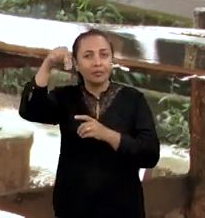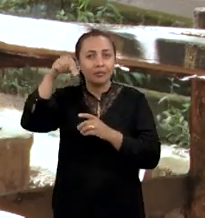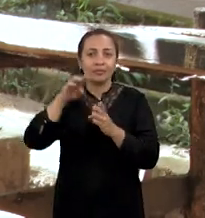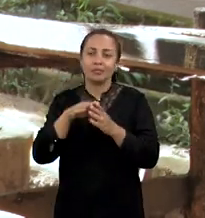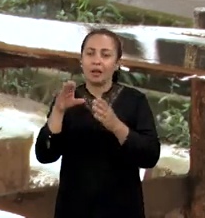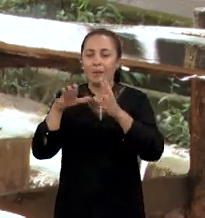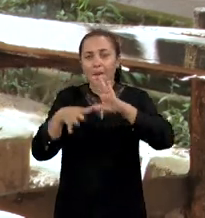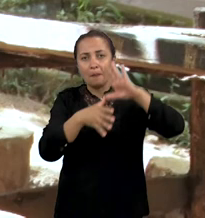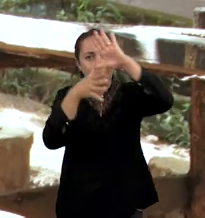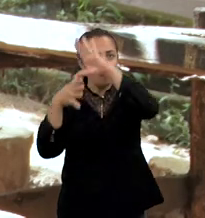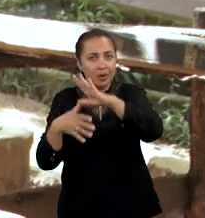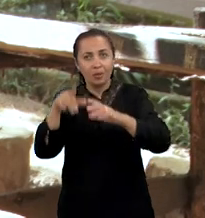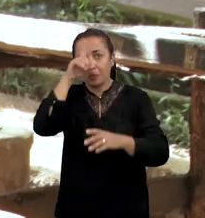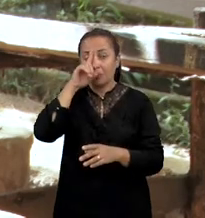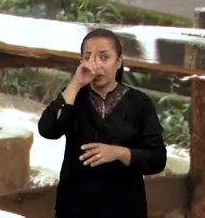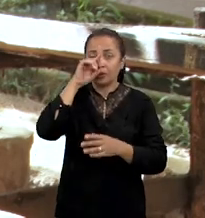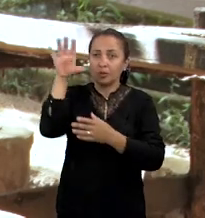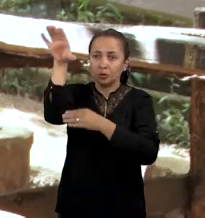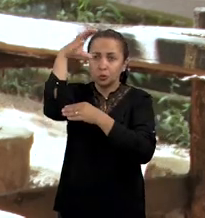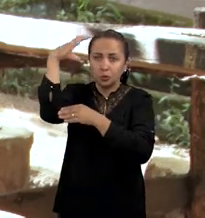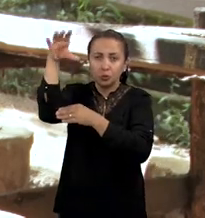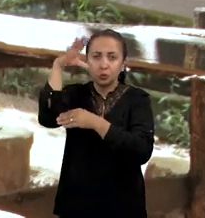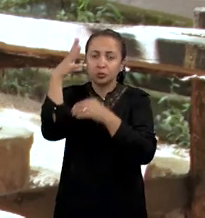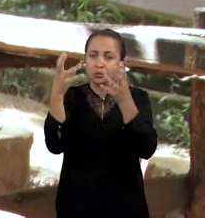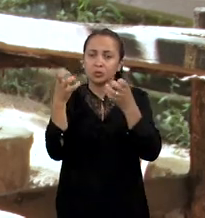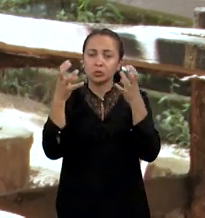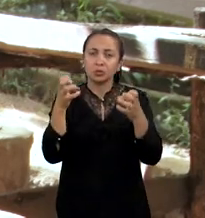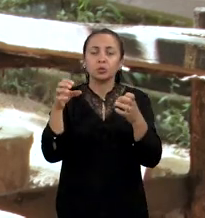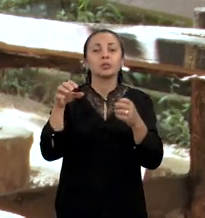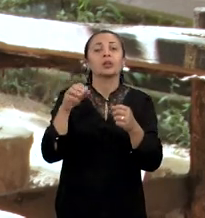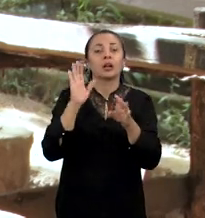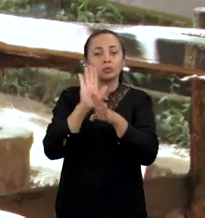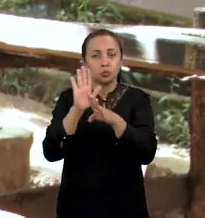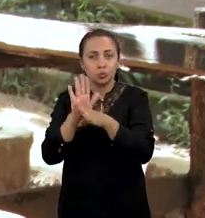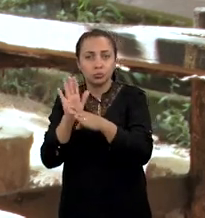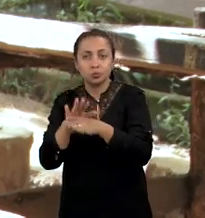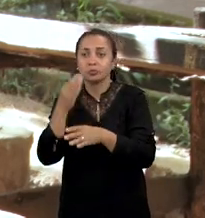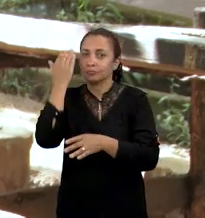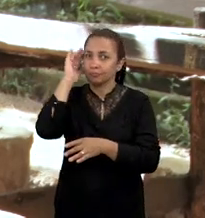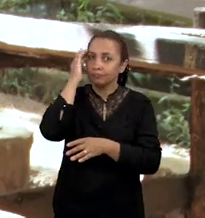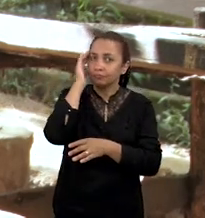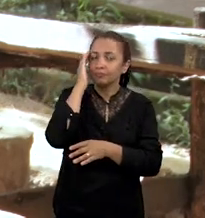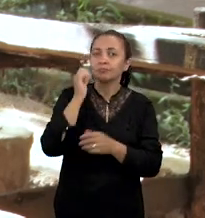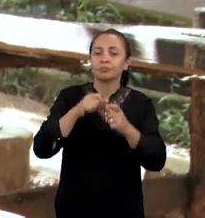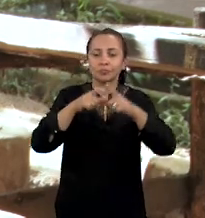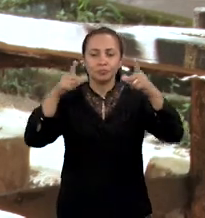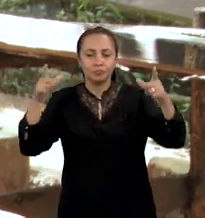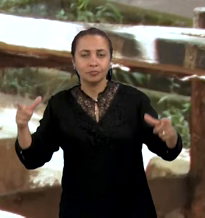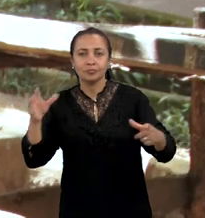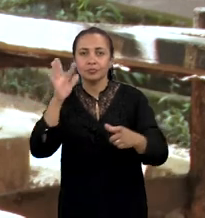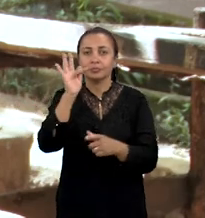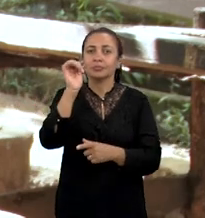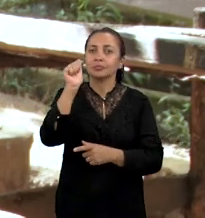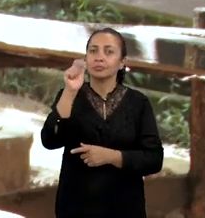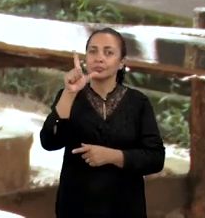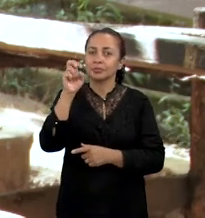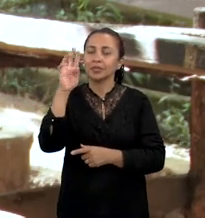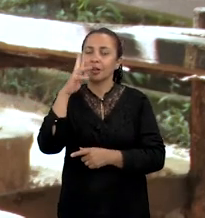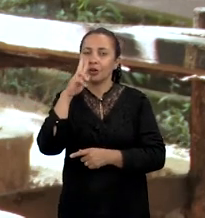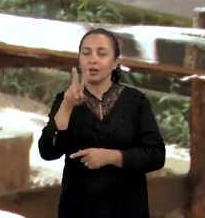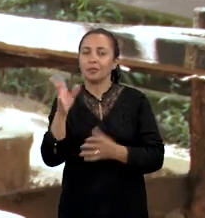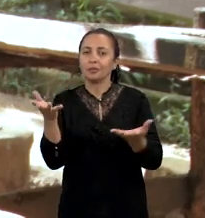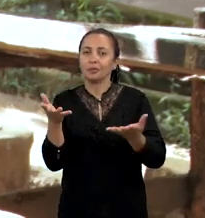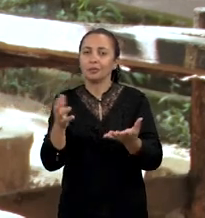e fez o mapeamento dos riscos. Drones, sensores e radares ajudaram a entender a dinâmica natural das falésias.